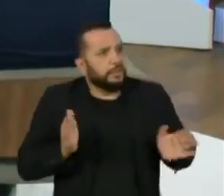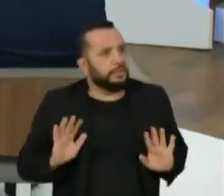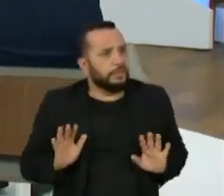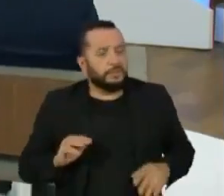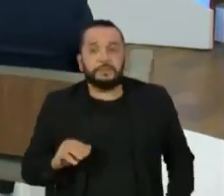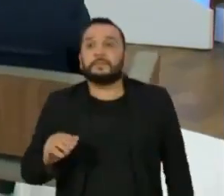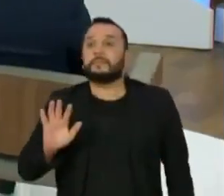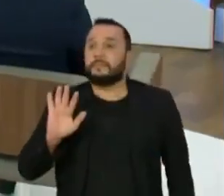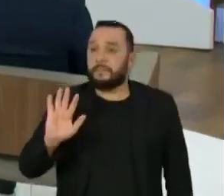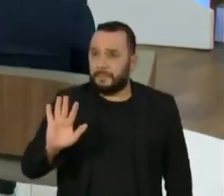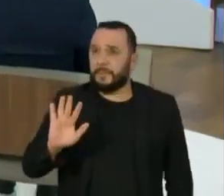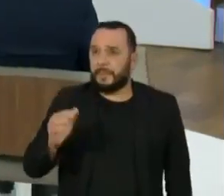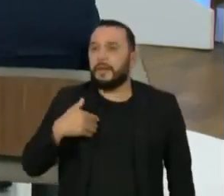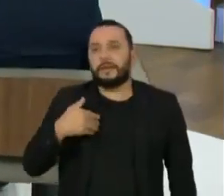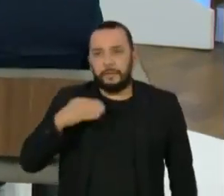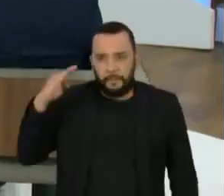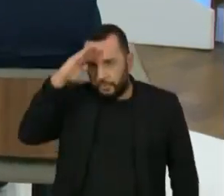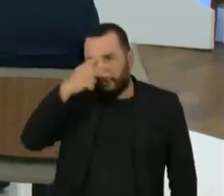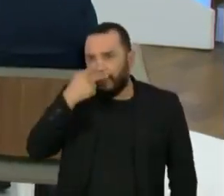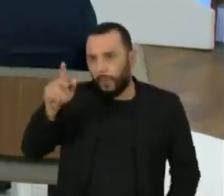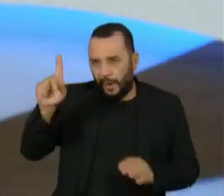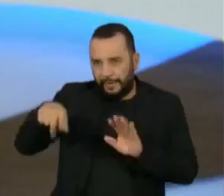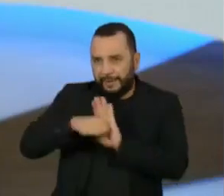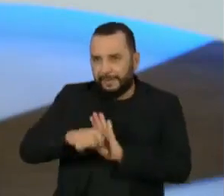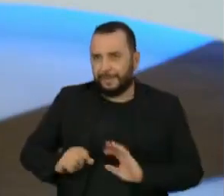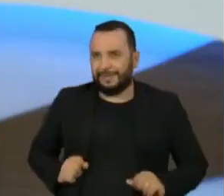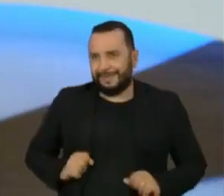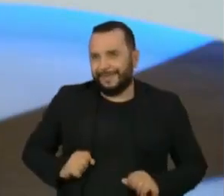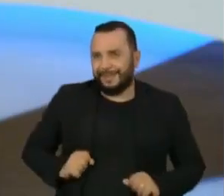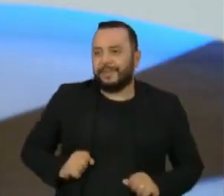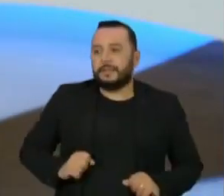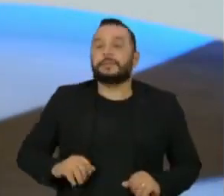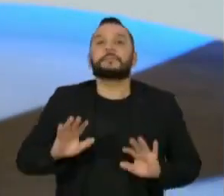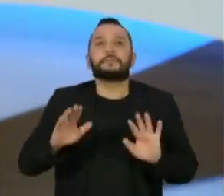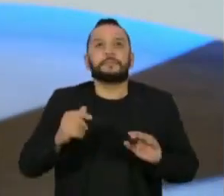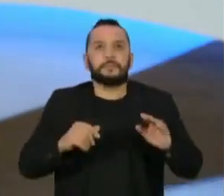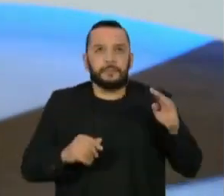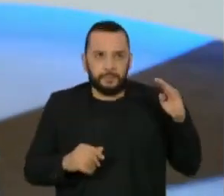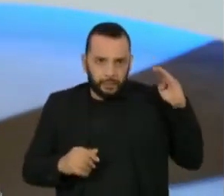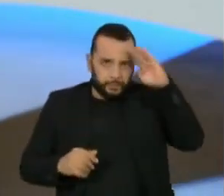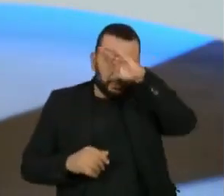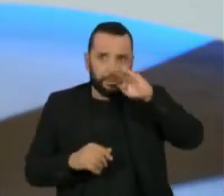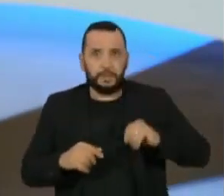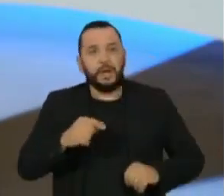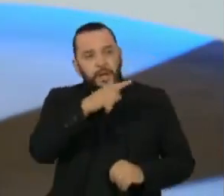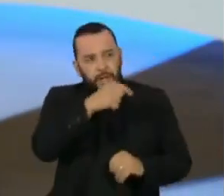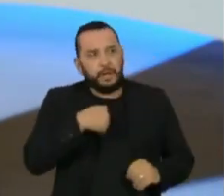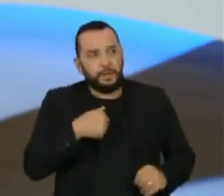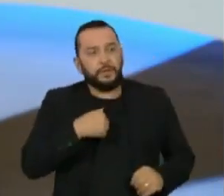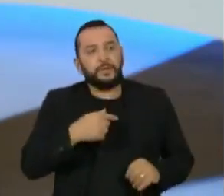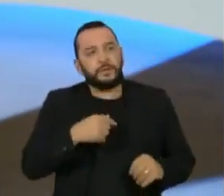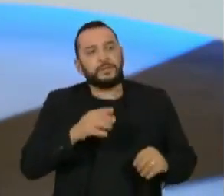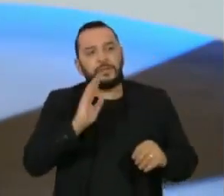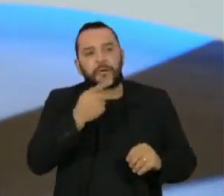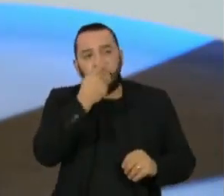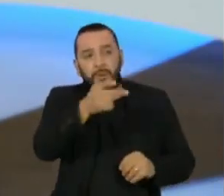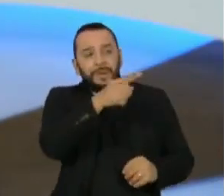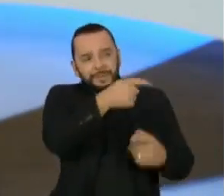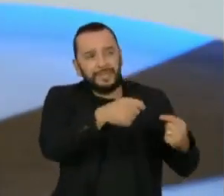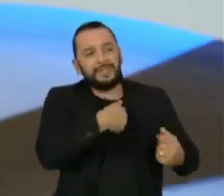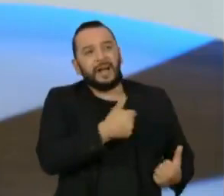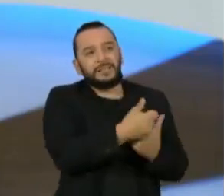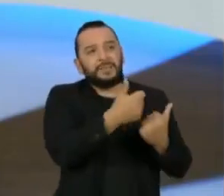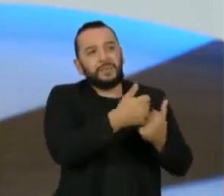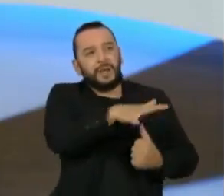declaração do presidente. O presidente falou que é crime. Eu escutei hoje uma declaração do presidente que ele deveria buscar melhor a sua assessoria jurídica, porque quando